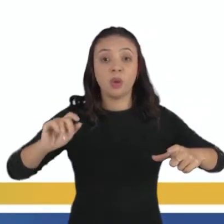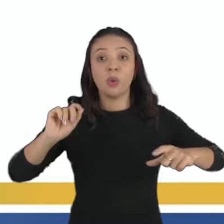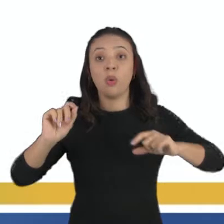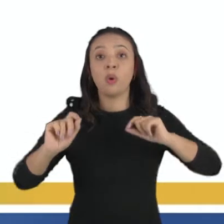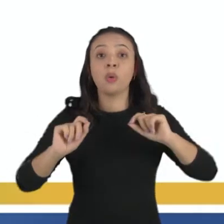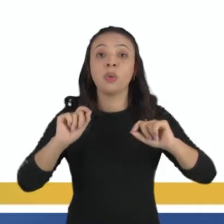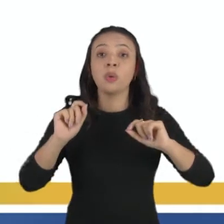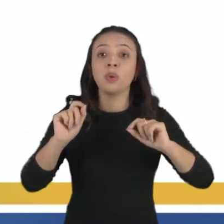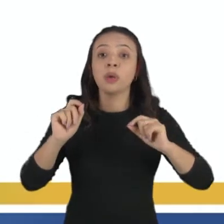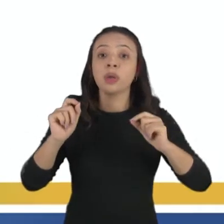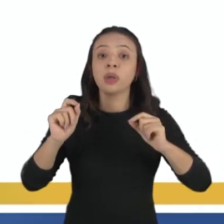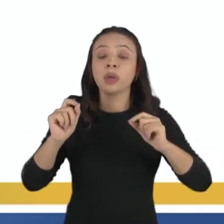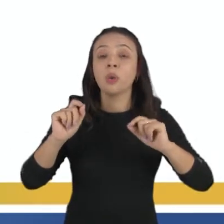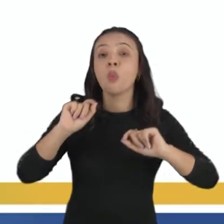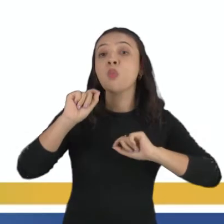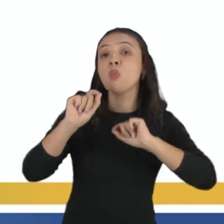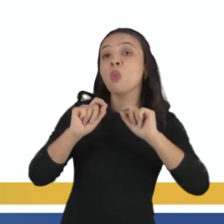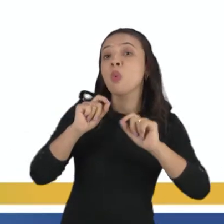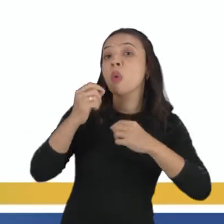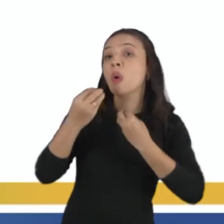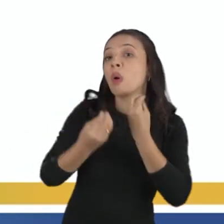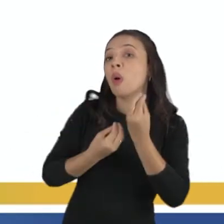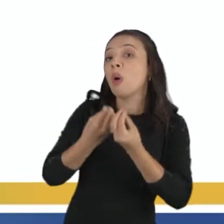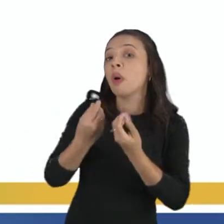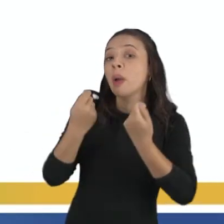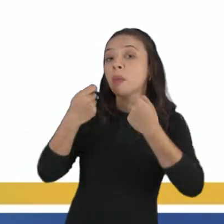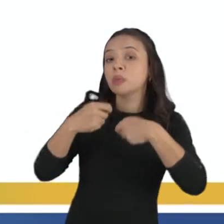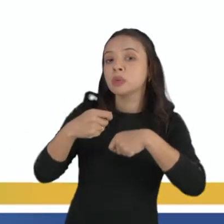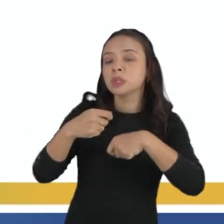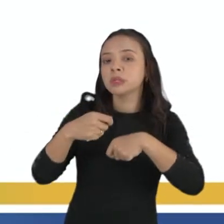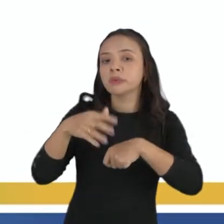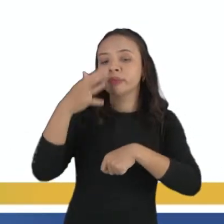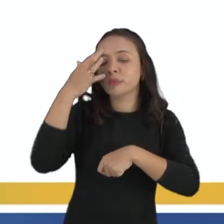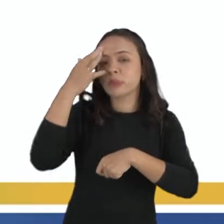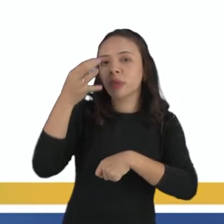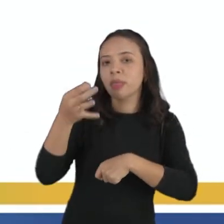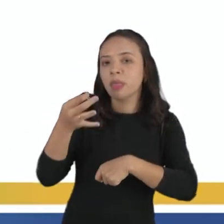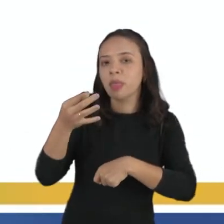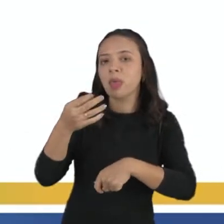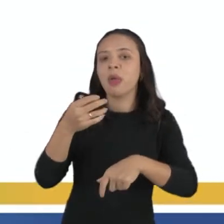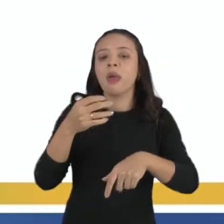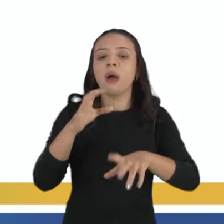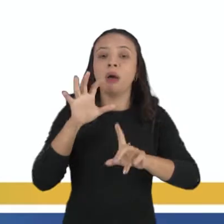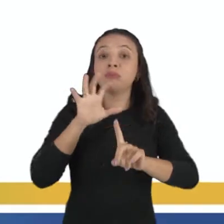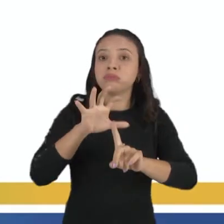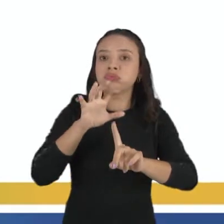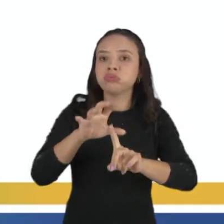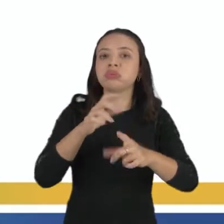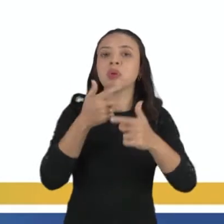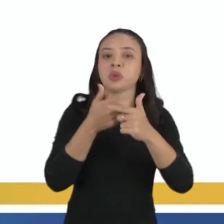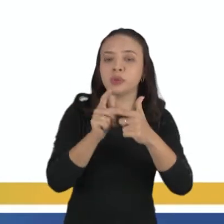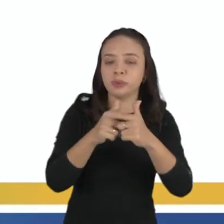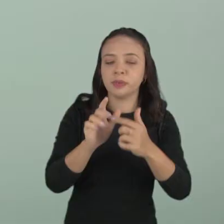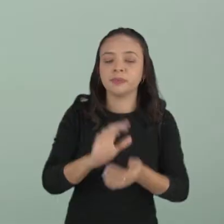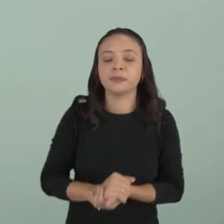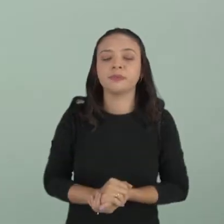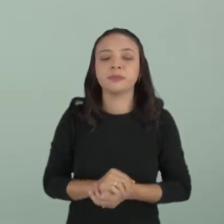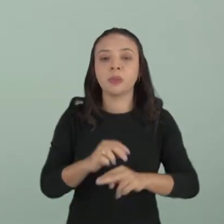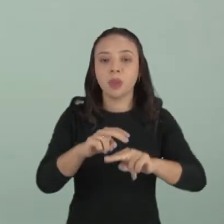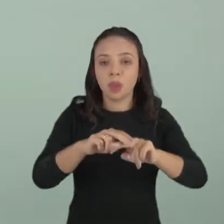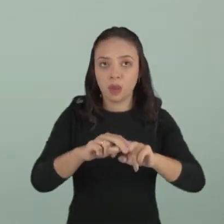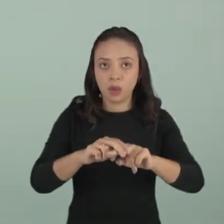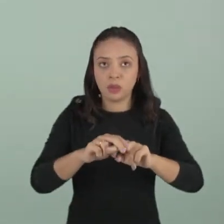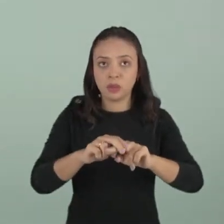podemos fazer? Como podemos intervir sobre esses problemas? É aí que o gênero textual,